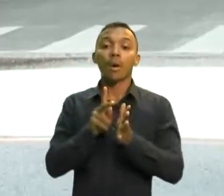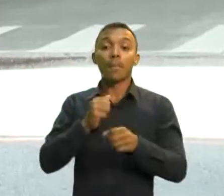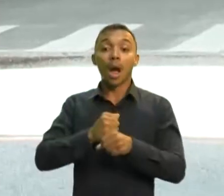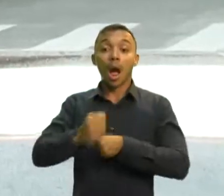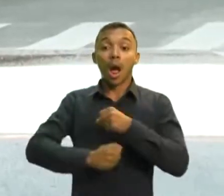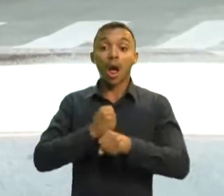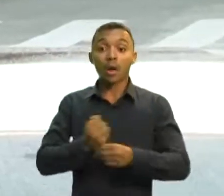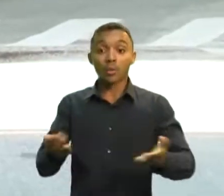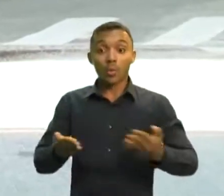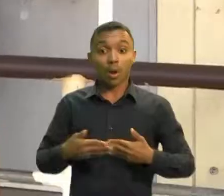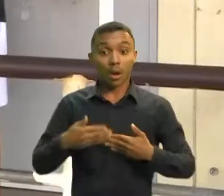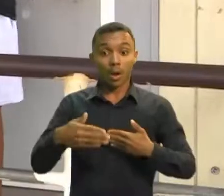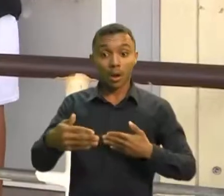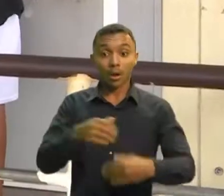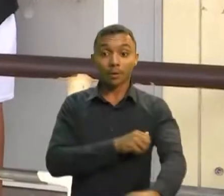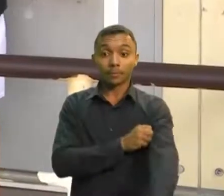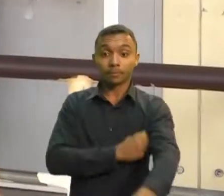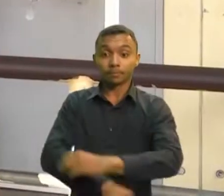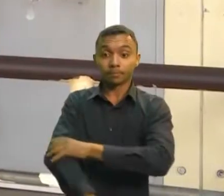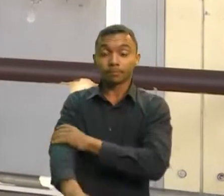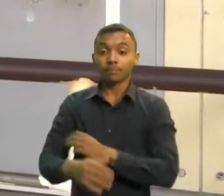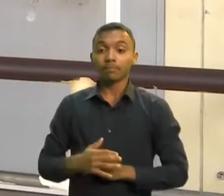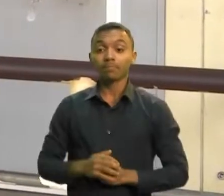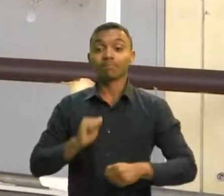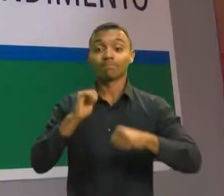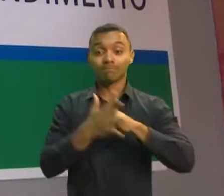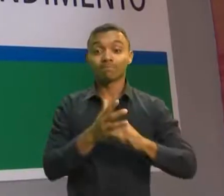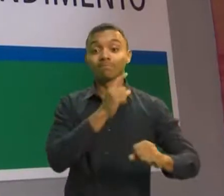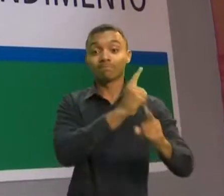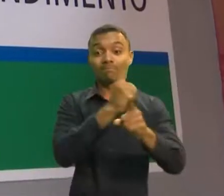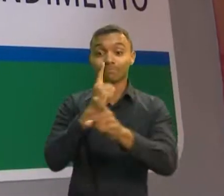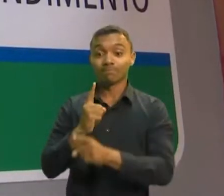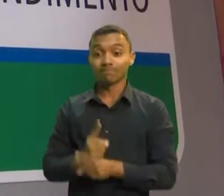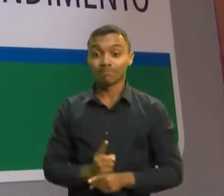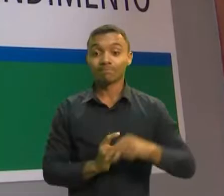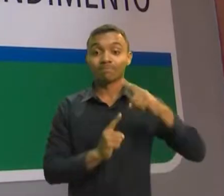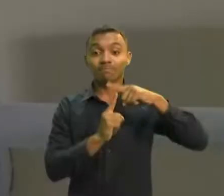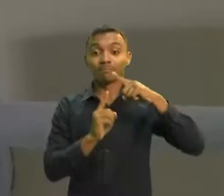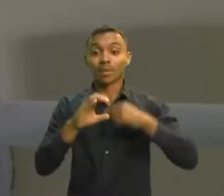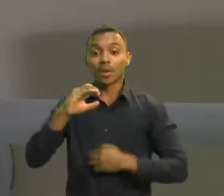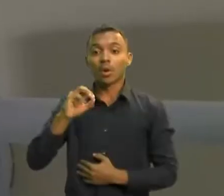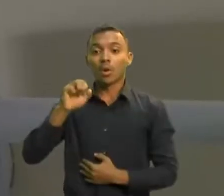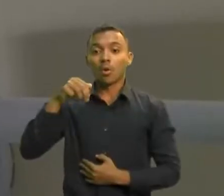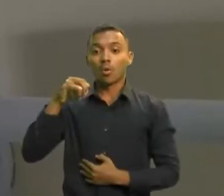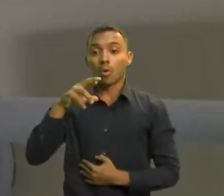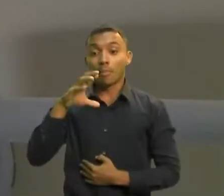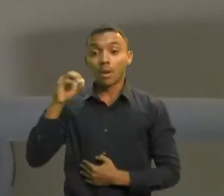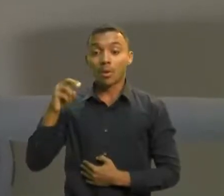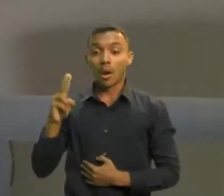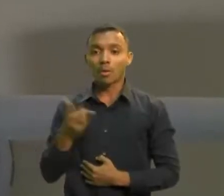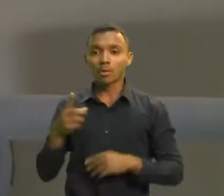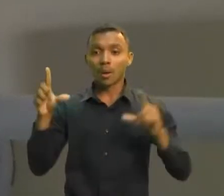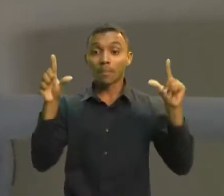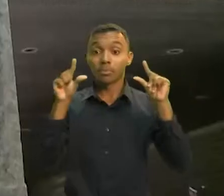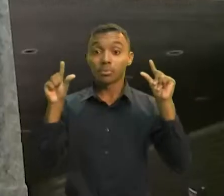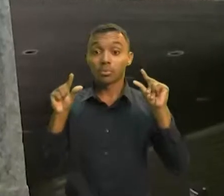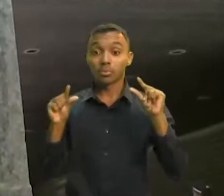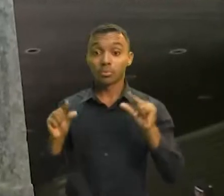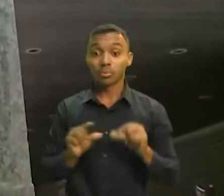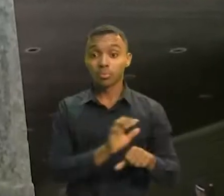Casos positivos de Covid-19 da variante Ômicron começam a perder força em alguns estados.